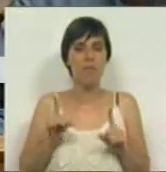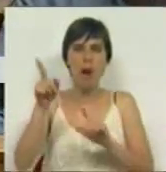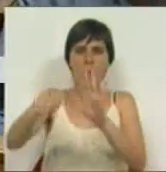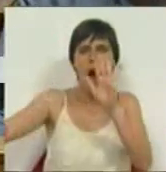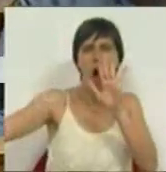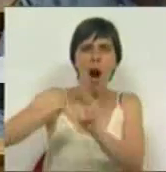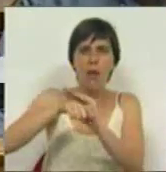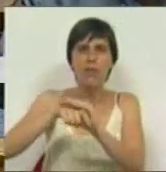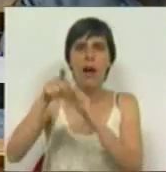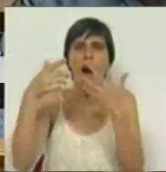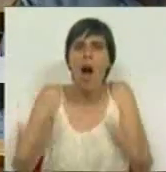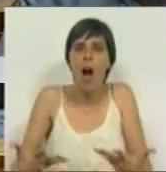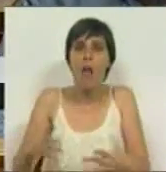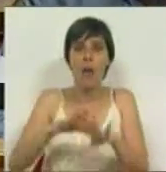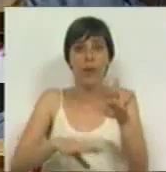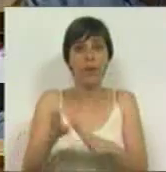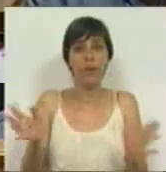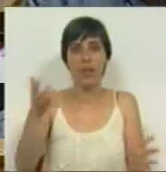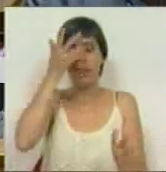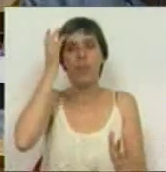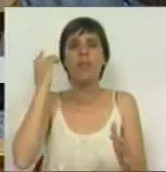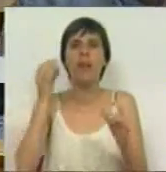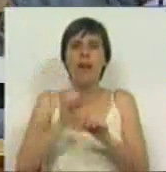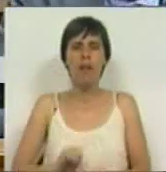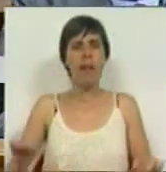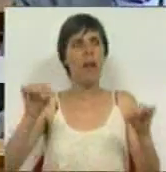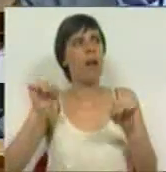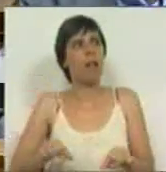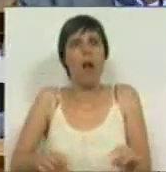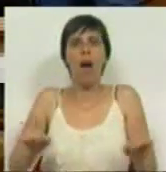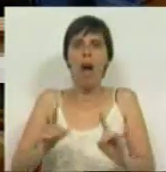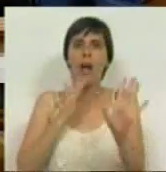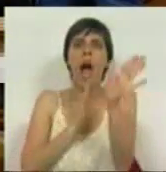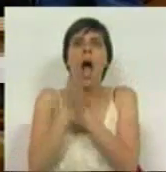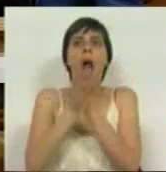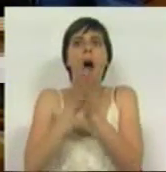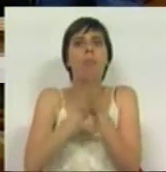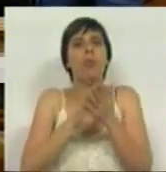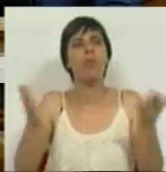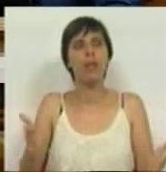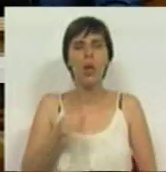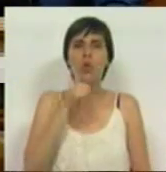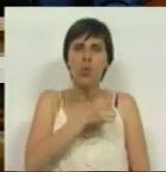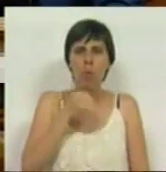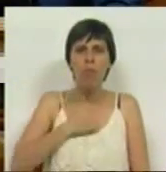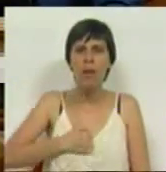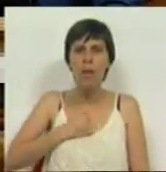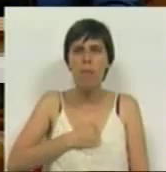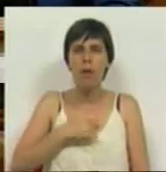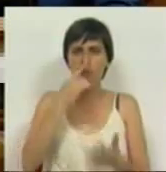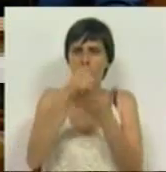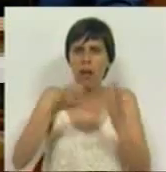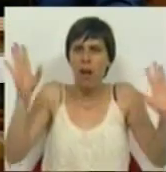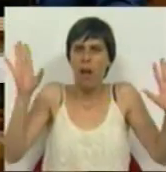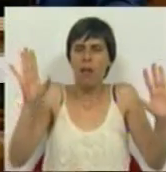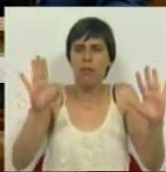provocações que o Sr. acabou de fazer. Ninguém está aqui a aproveitar o sofrimento de